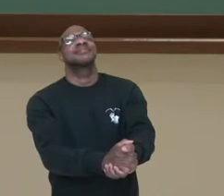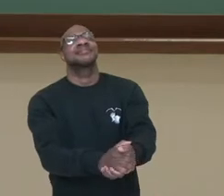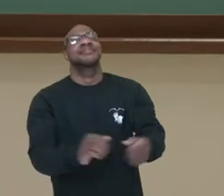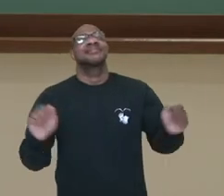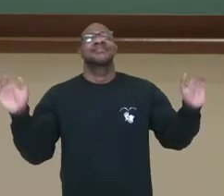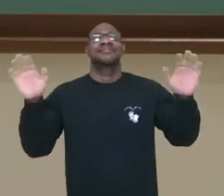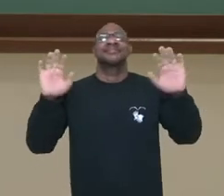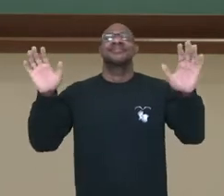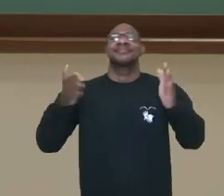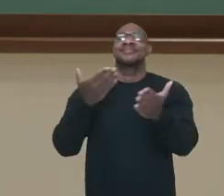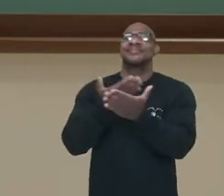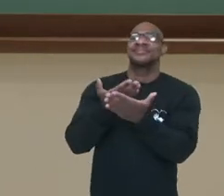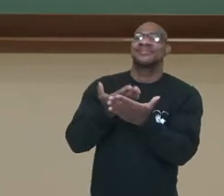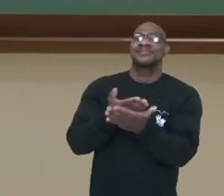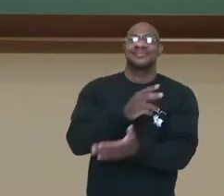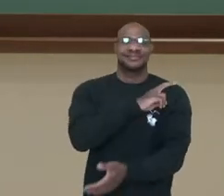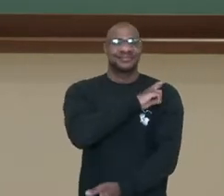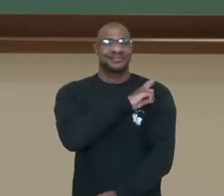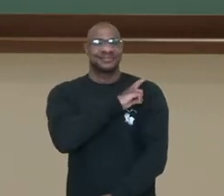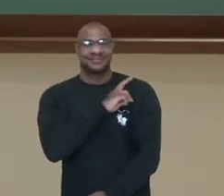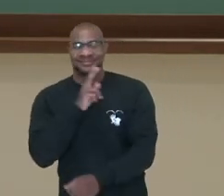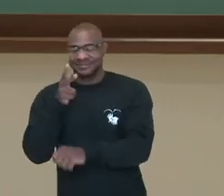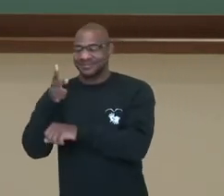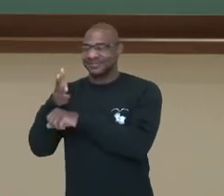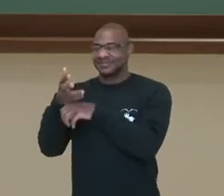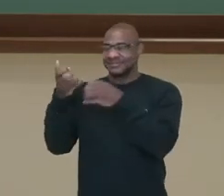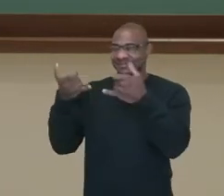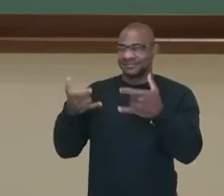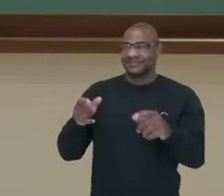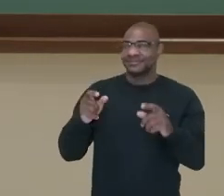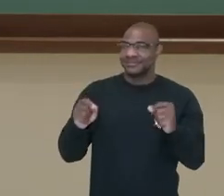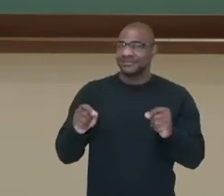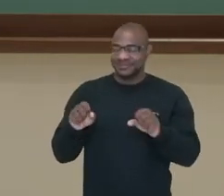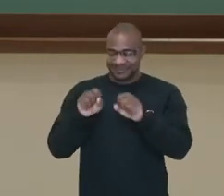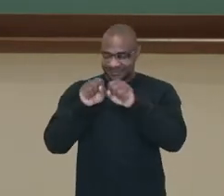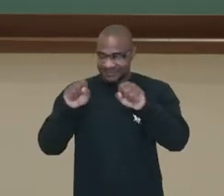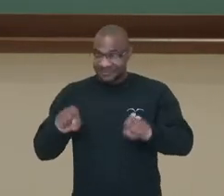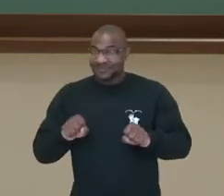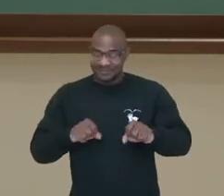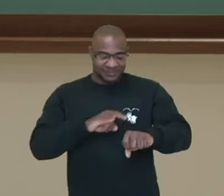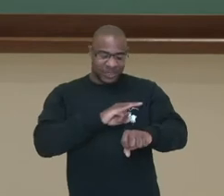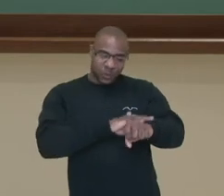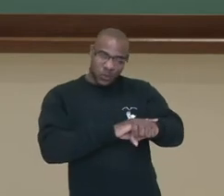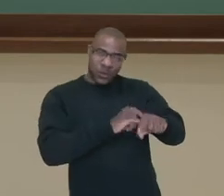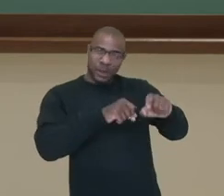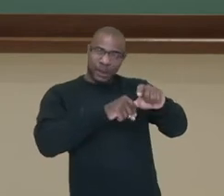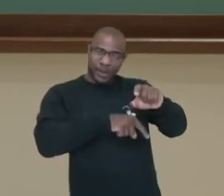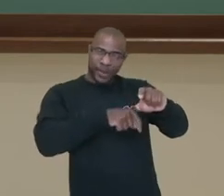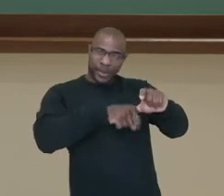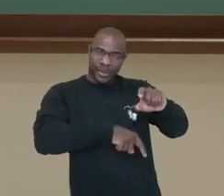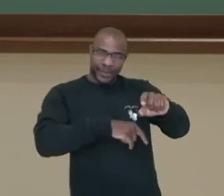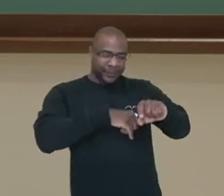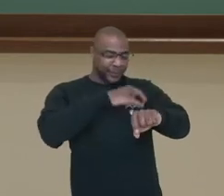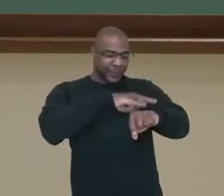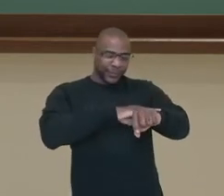Olá estudantes da segunda série, nesse vídeo vamos falar sobre o sistema excretor dos mamíferos. Vamos lá?